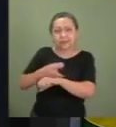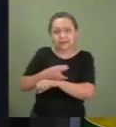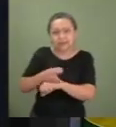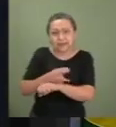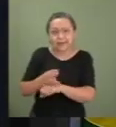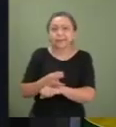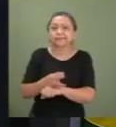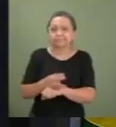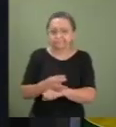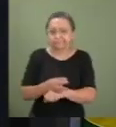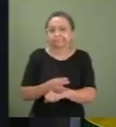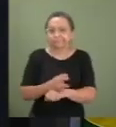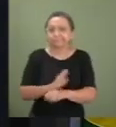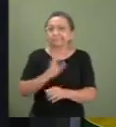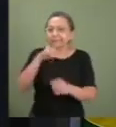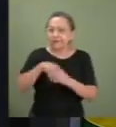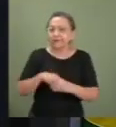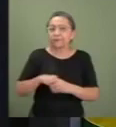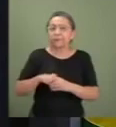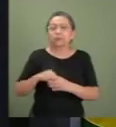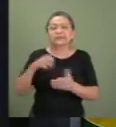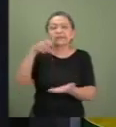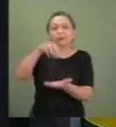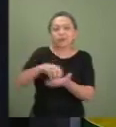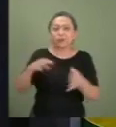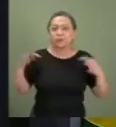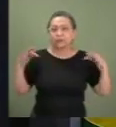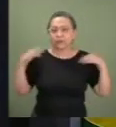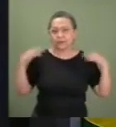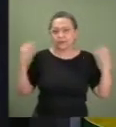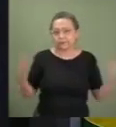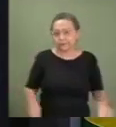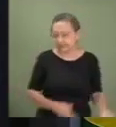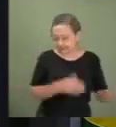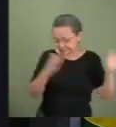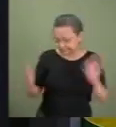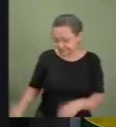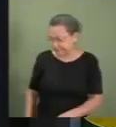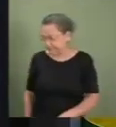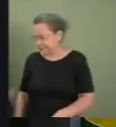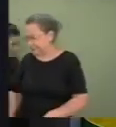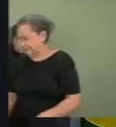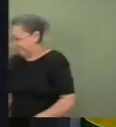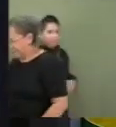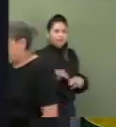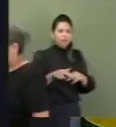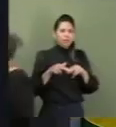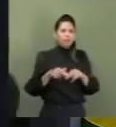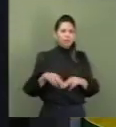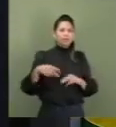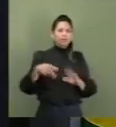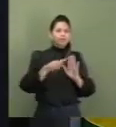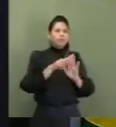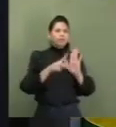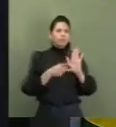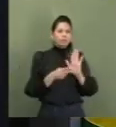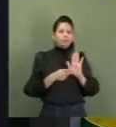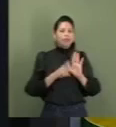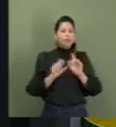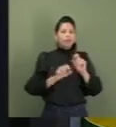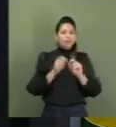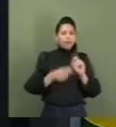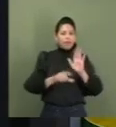inclusive o setor de turismo. Por esse motivo, a medida provisória é inconstitucional,